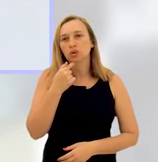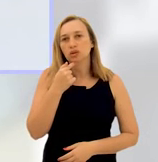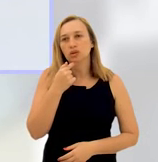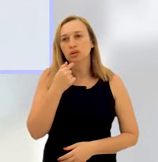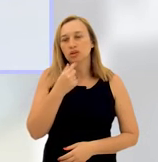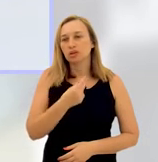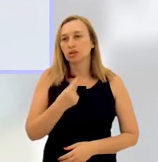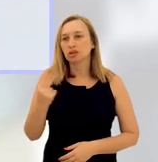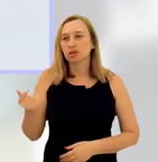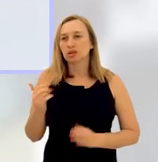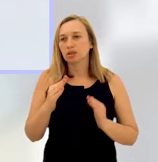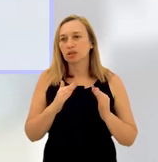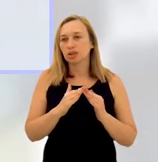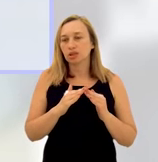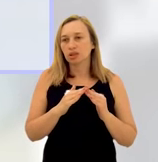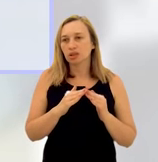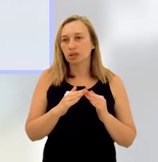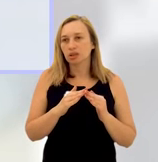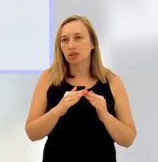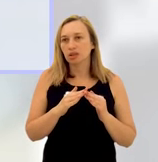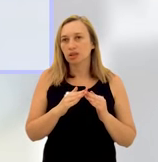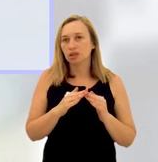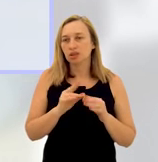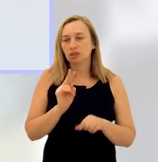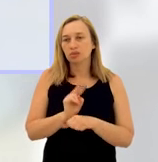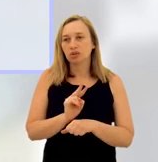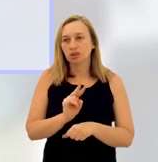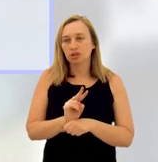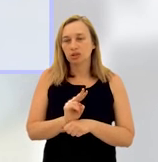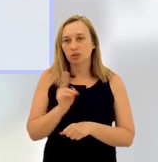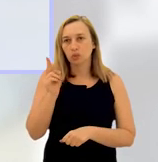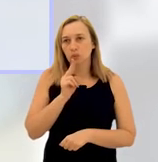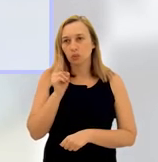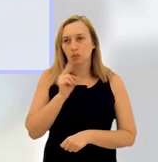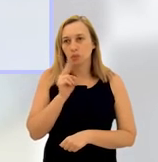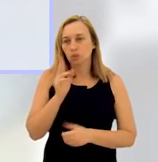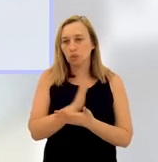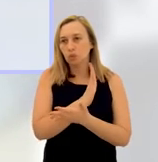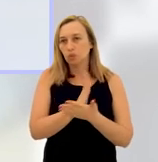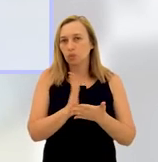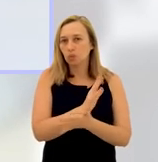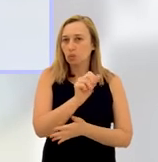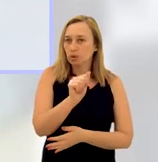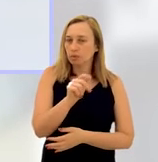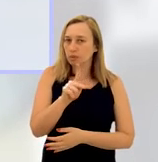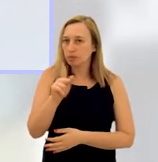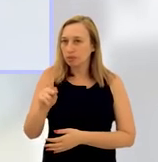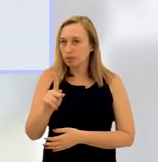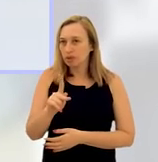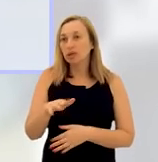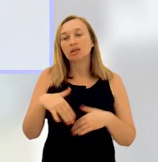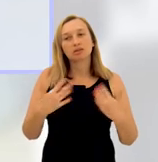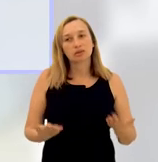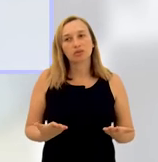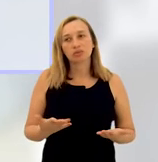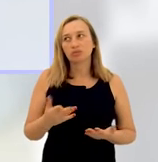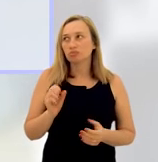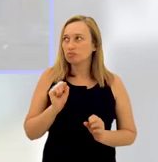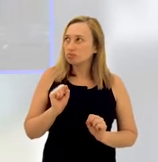desse dia, salvo engano, sete casos de medidas protetivas de urgência. Dentro desses casos, alguns são do aplicativo.